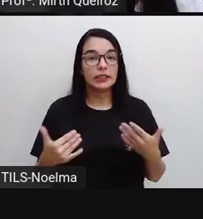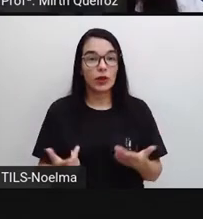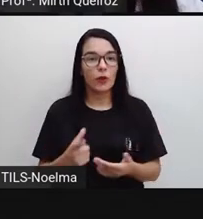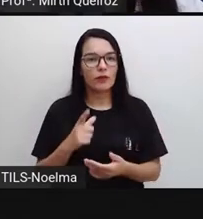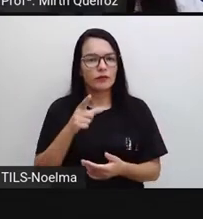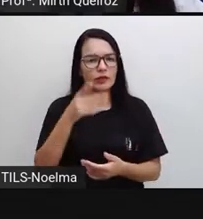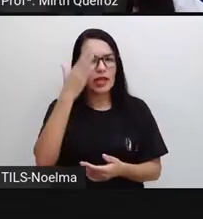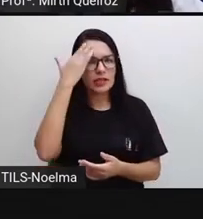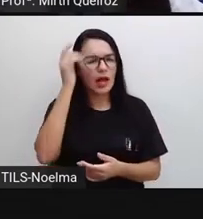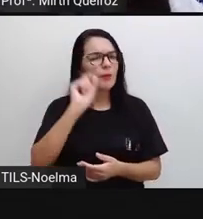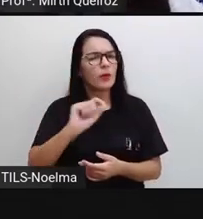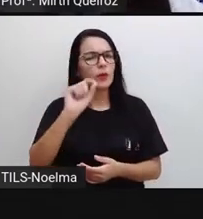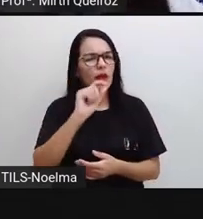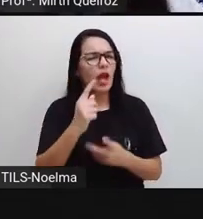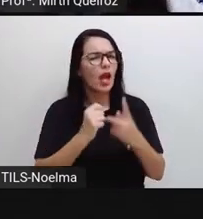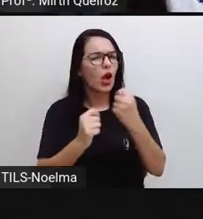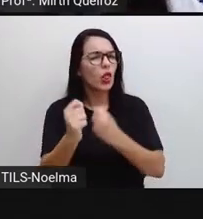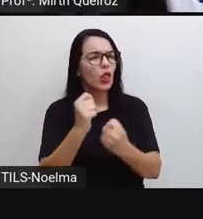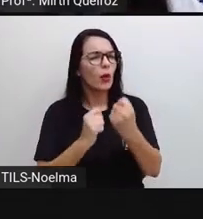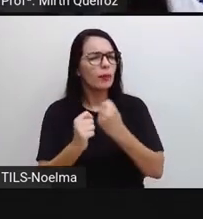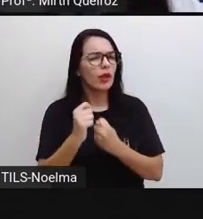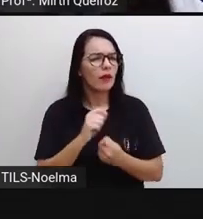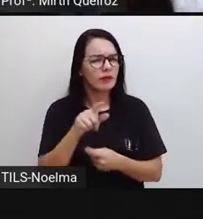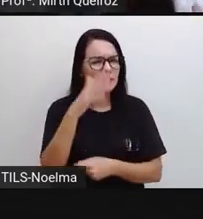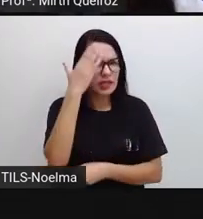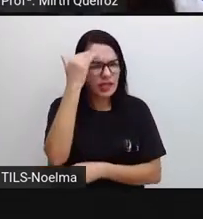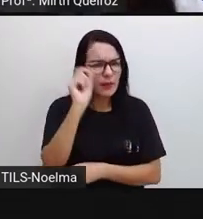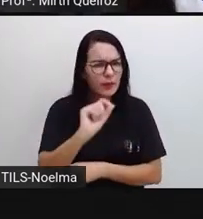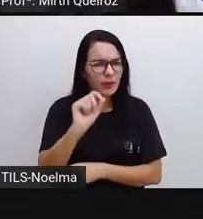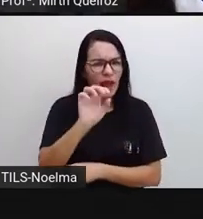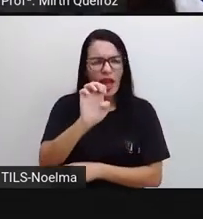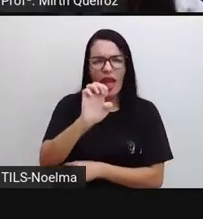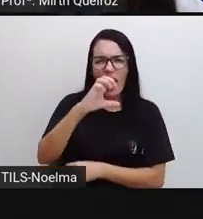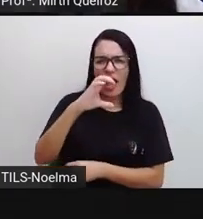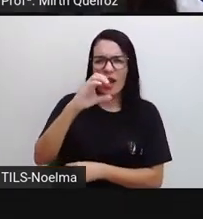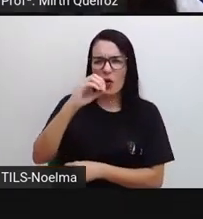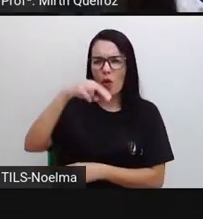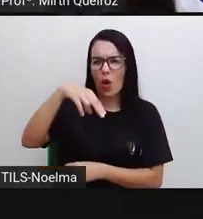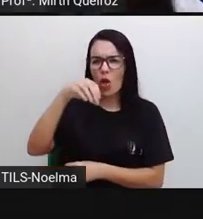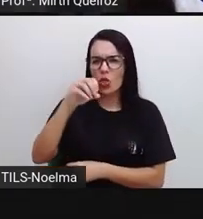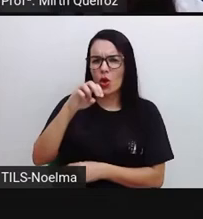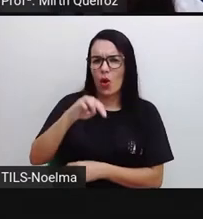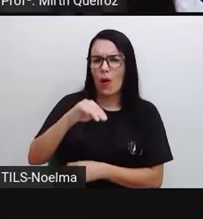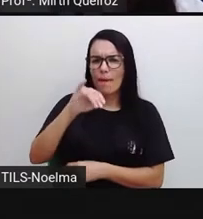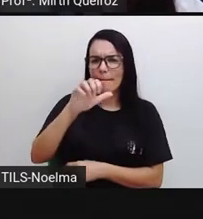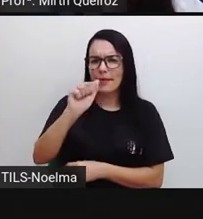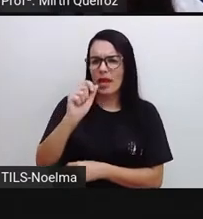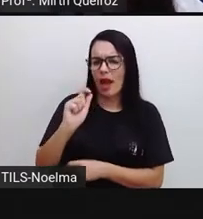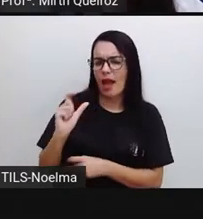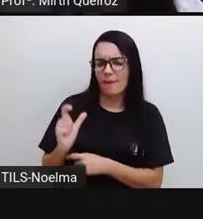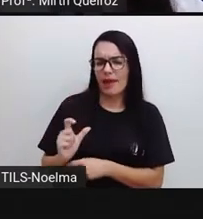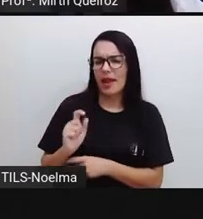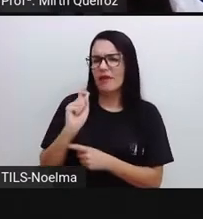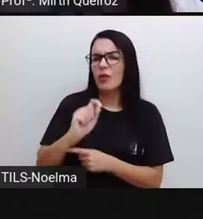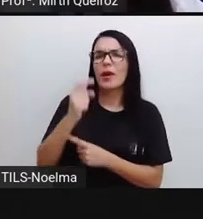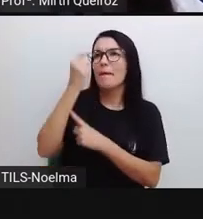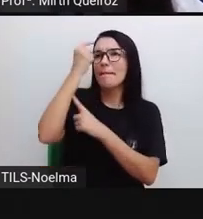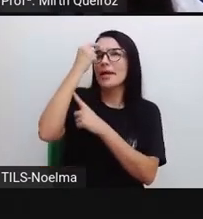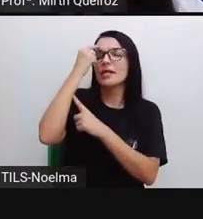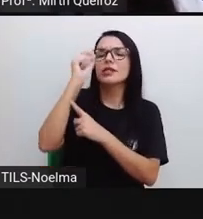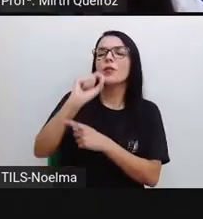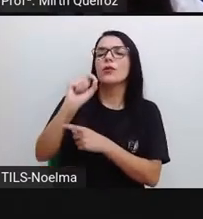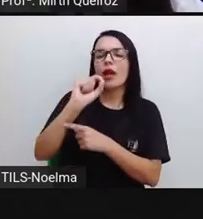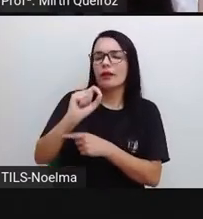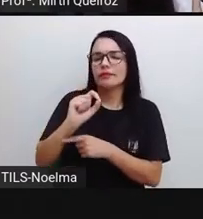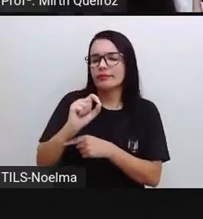você sabe o que é economia? Quando se fala da palavra economia, o que vem na cabeça de vocês?